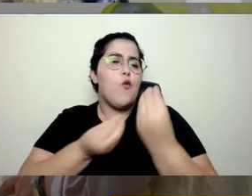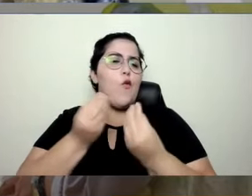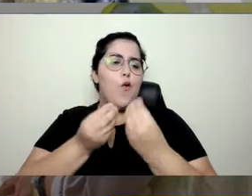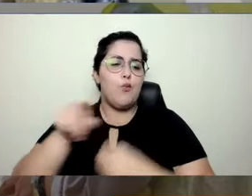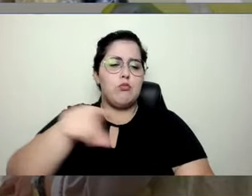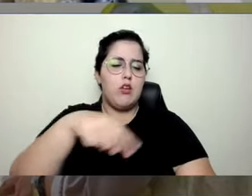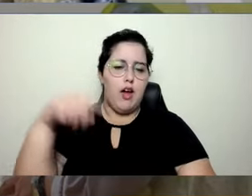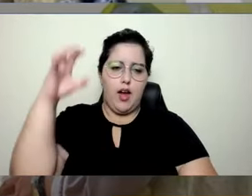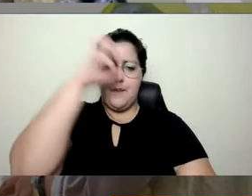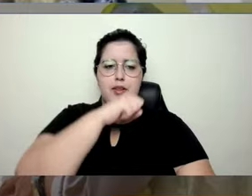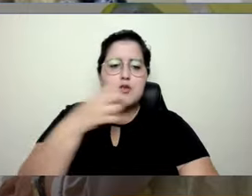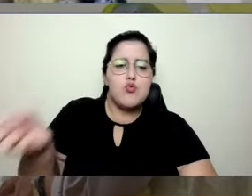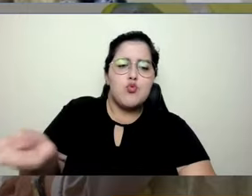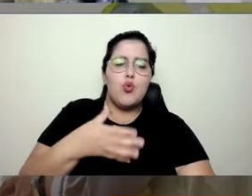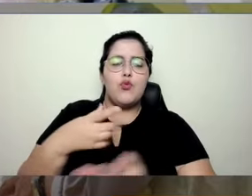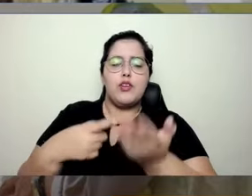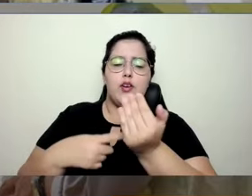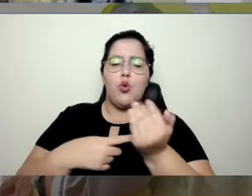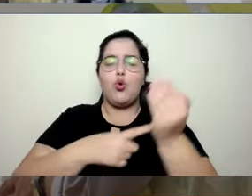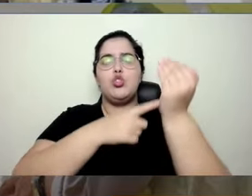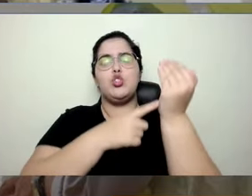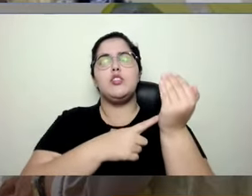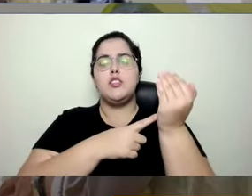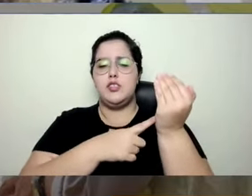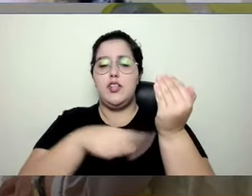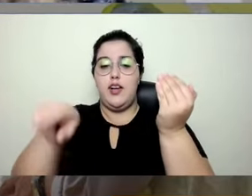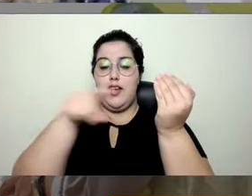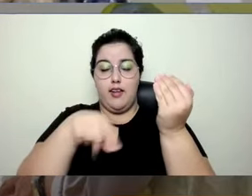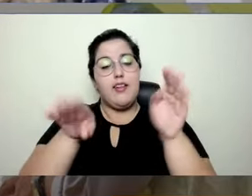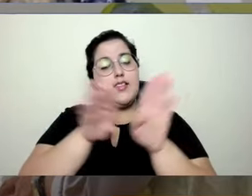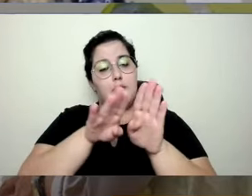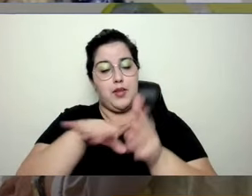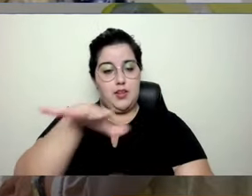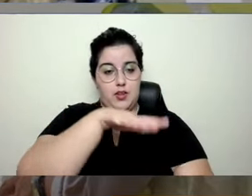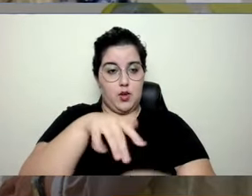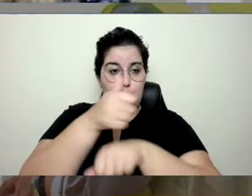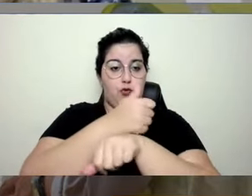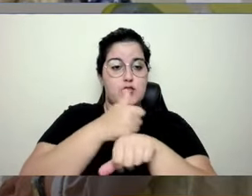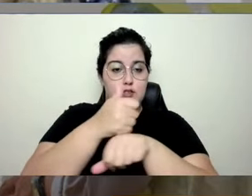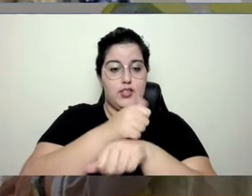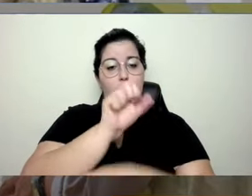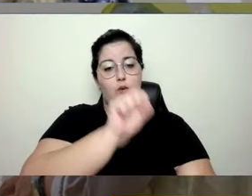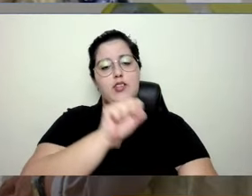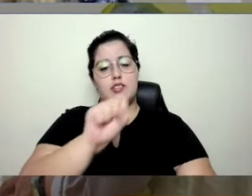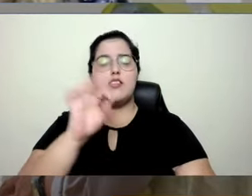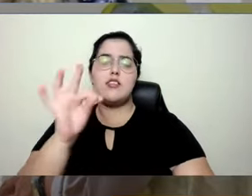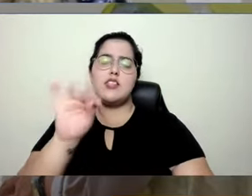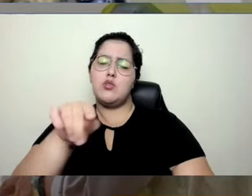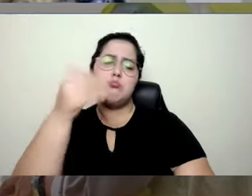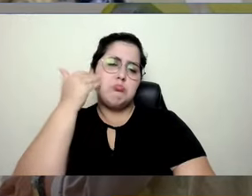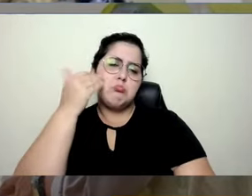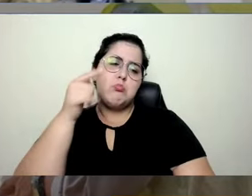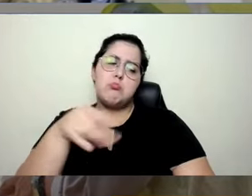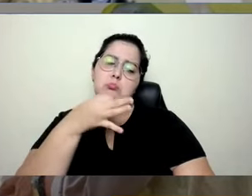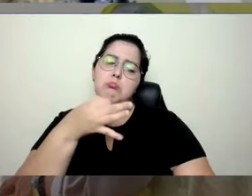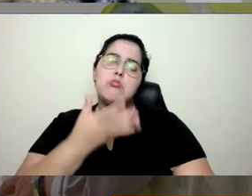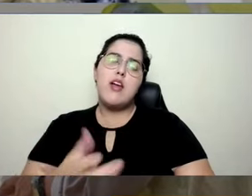essas tecnologias para os profissionais de SST? do seu ponto de vista, o você entende disso?